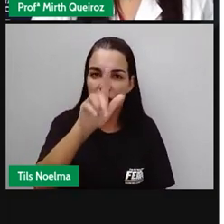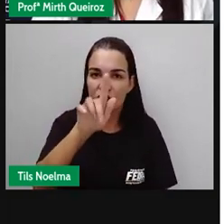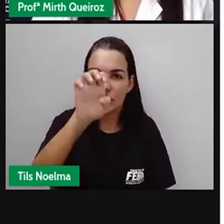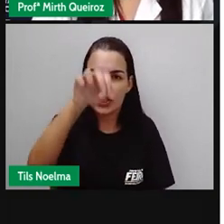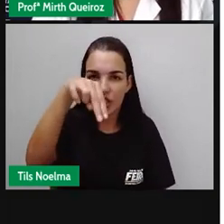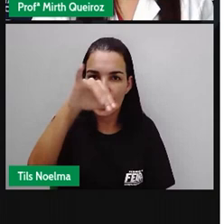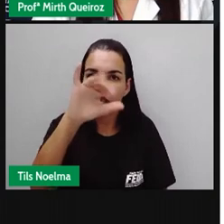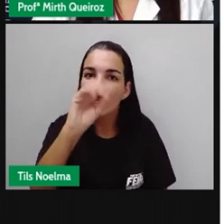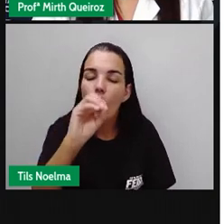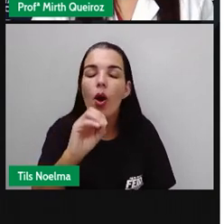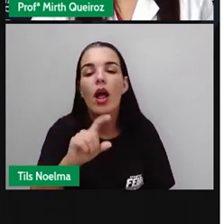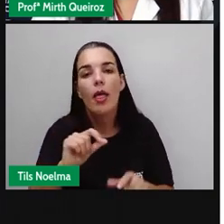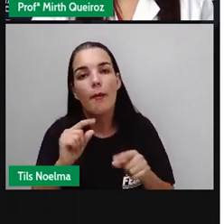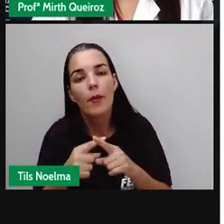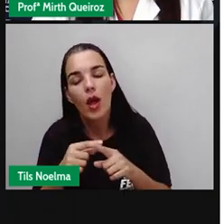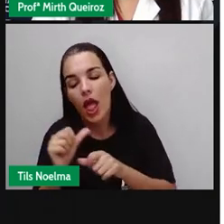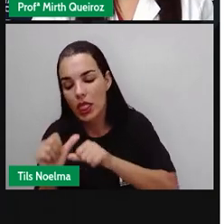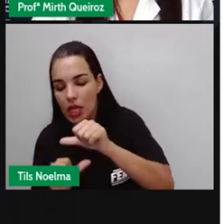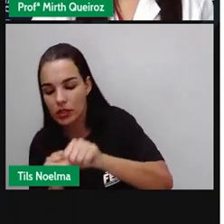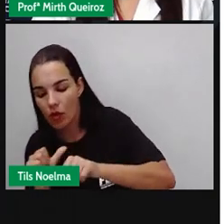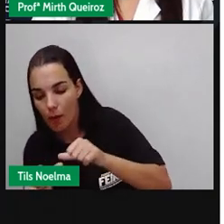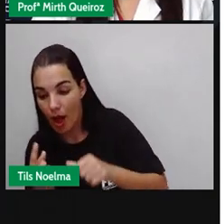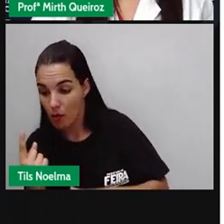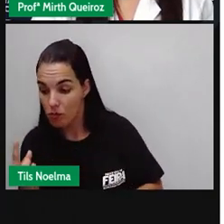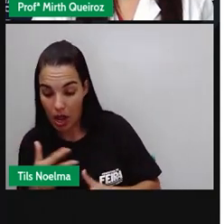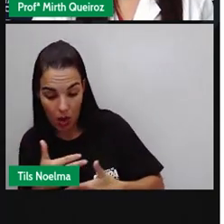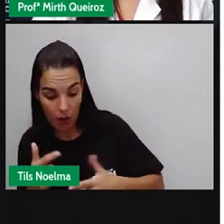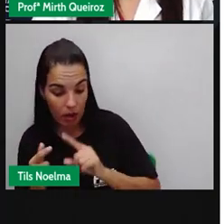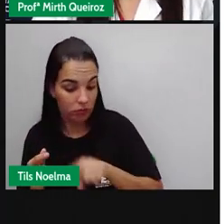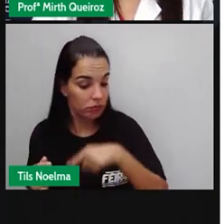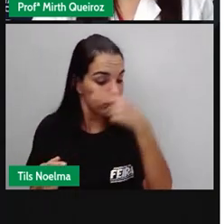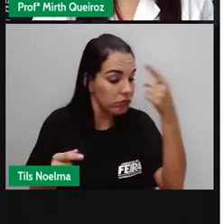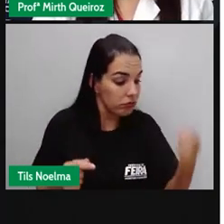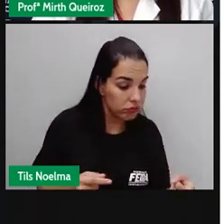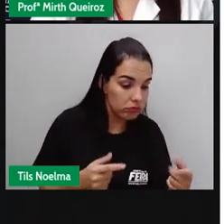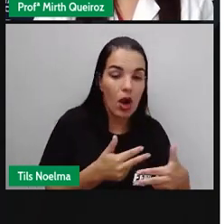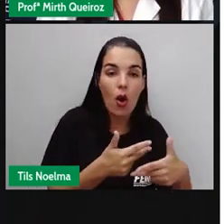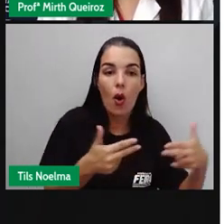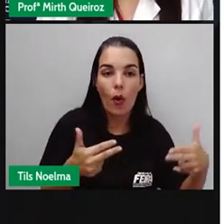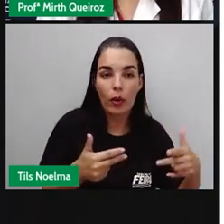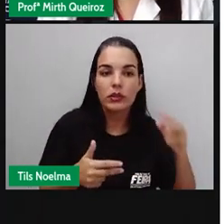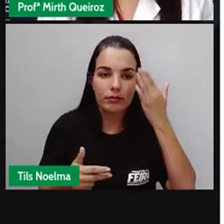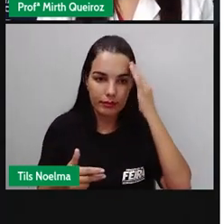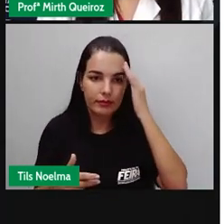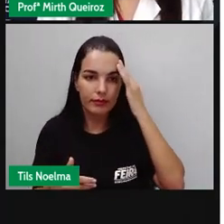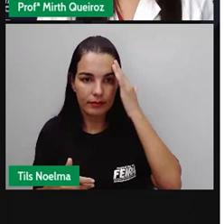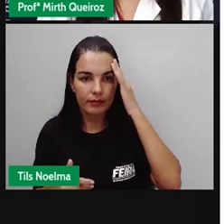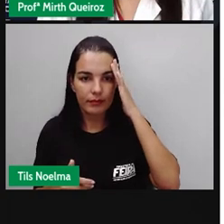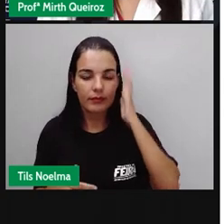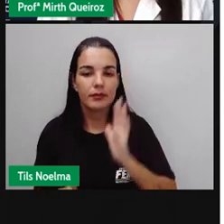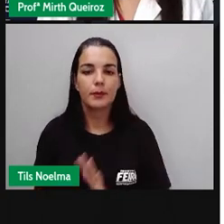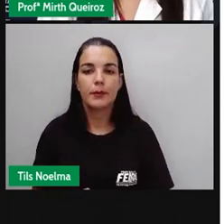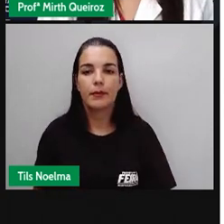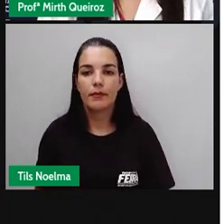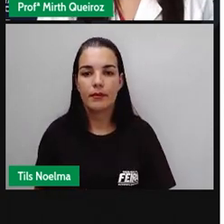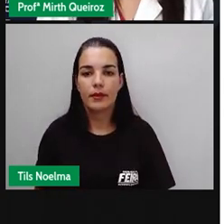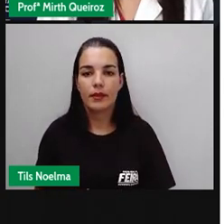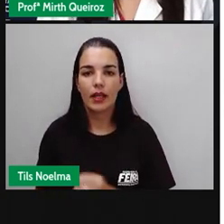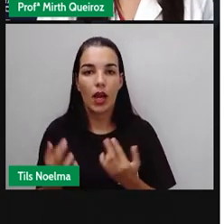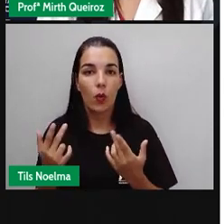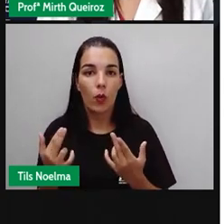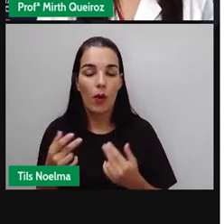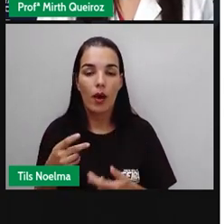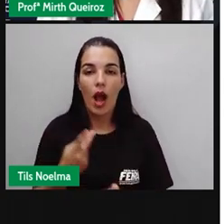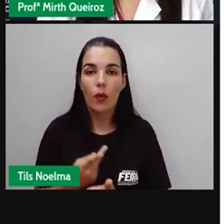Transformando uma substância em outra substância através aí da ação de bactérias e fungos, como aconteceu com